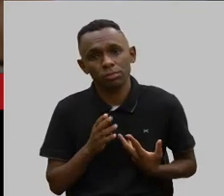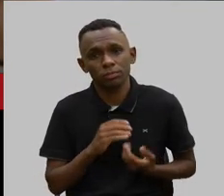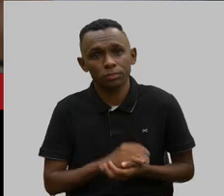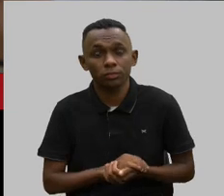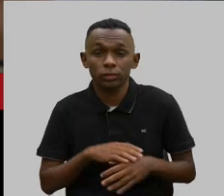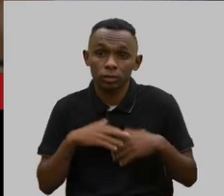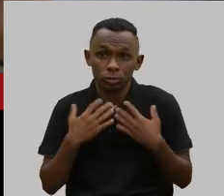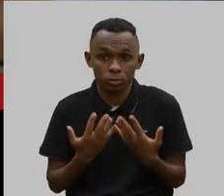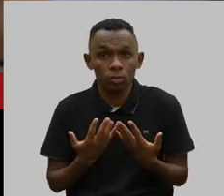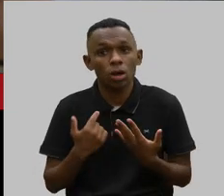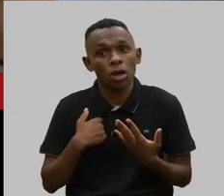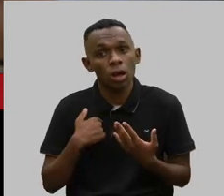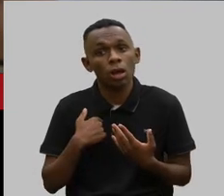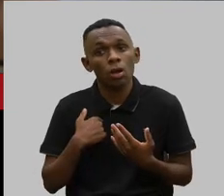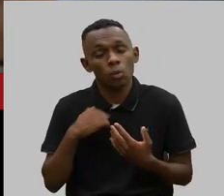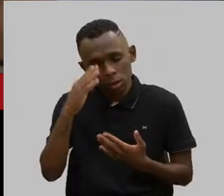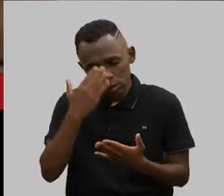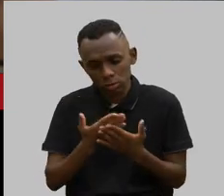Então, acho que é importante